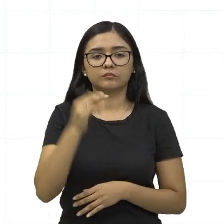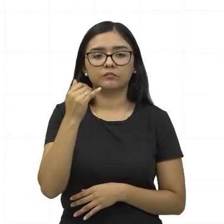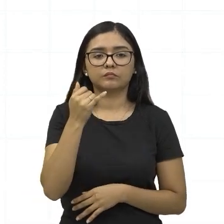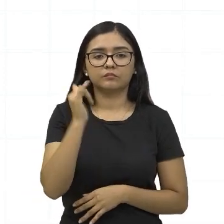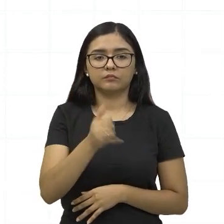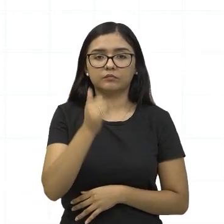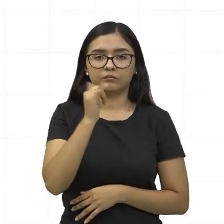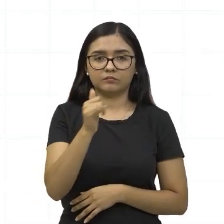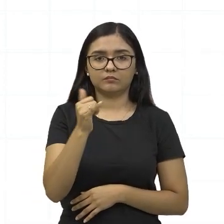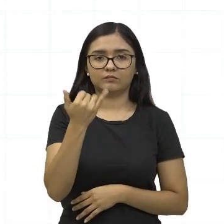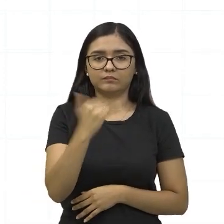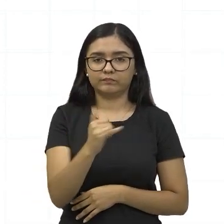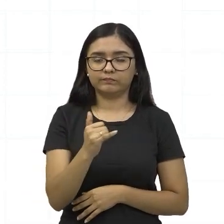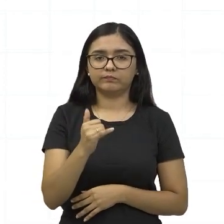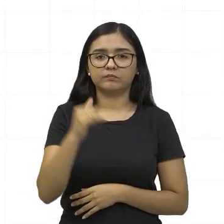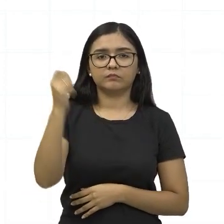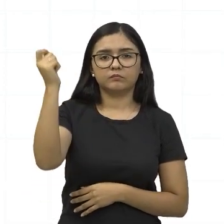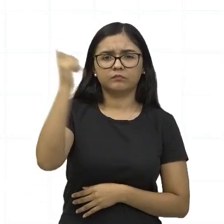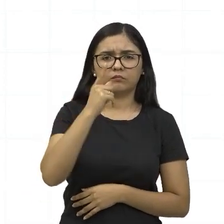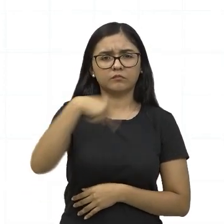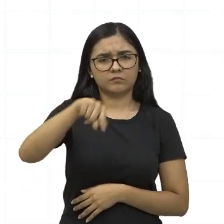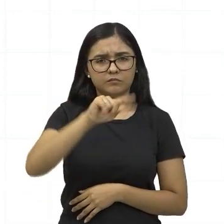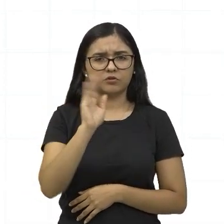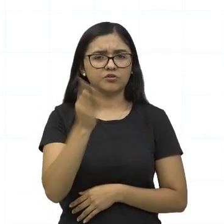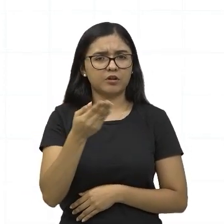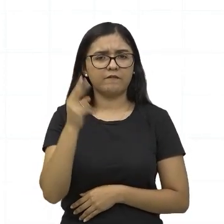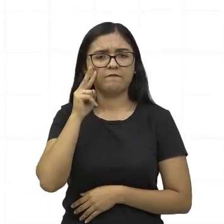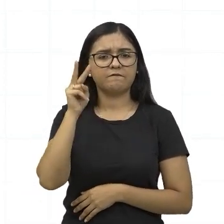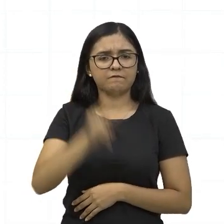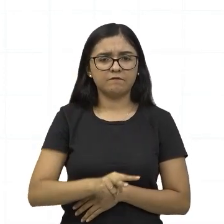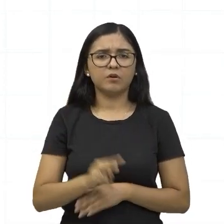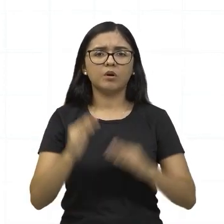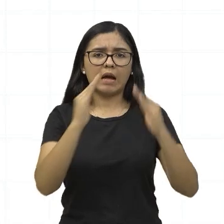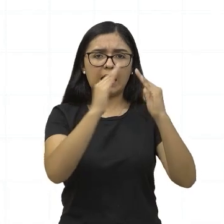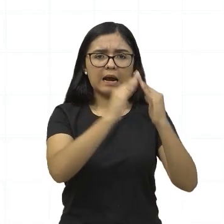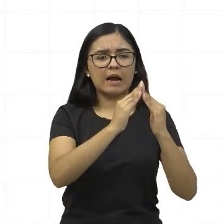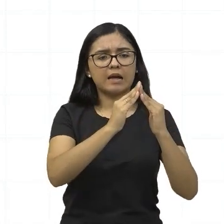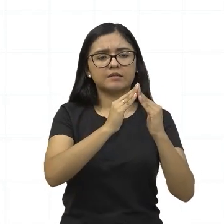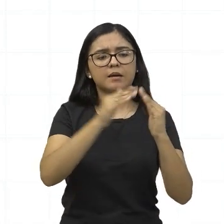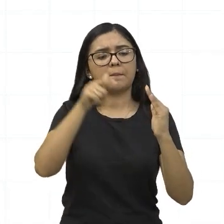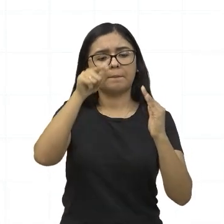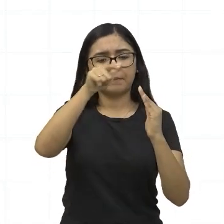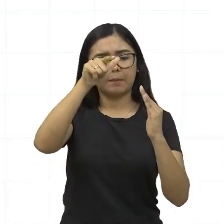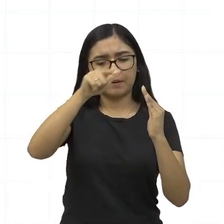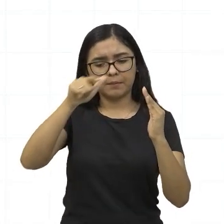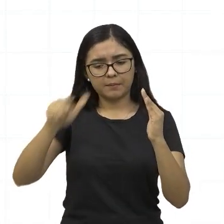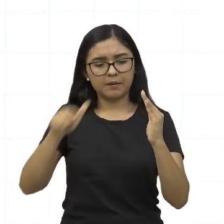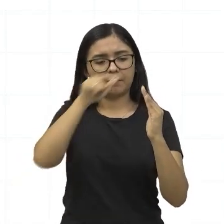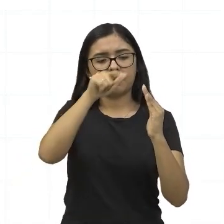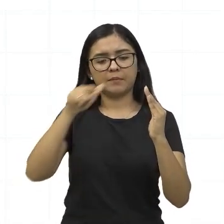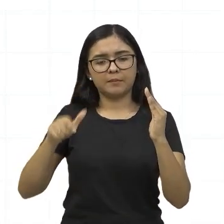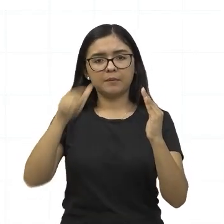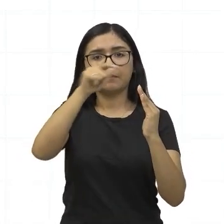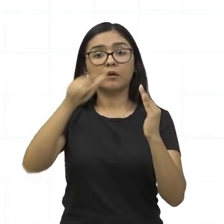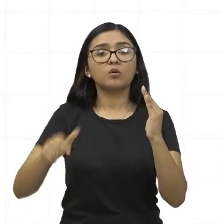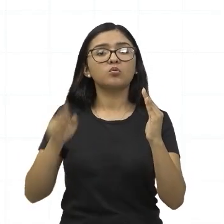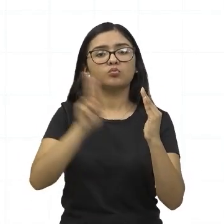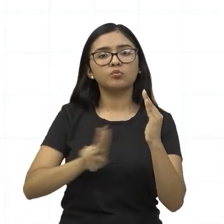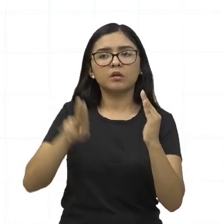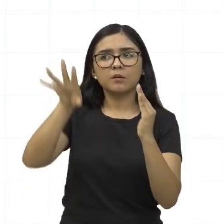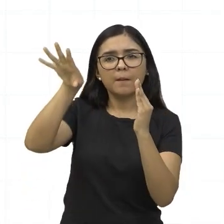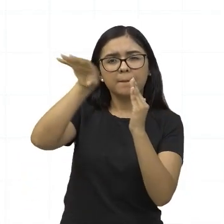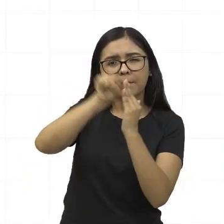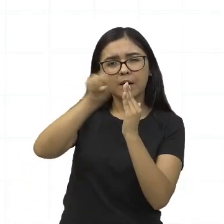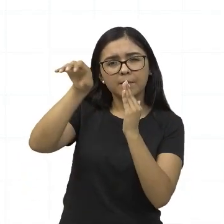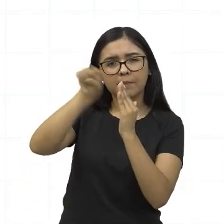a energia solar. Você já deve ter visto aí placas como essas, né, que são utilizadas para captar